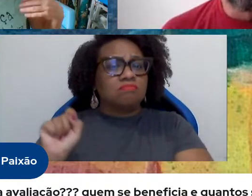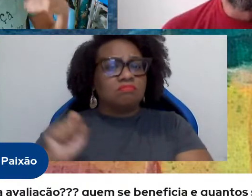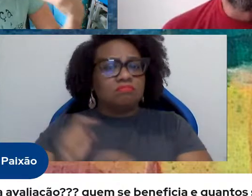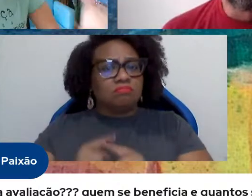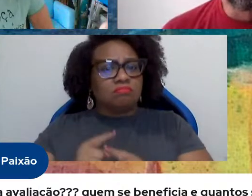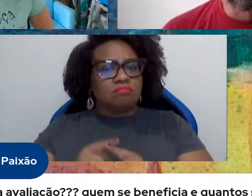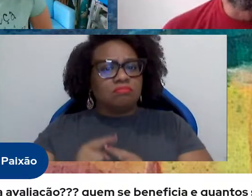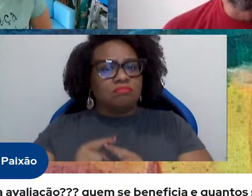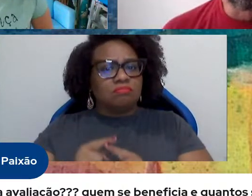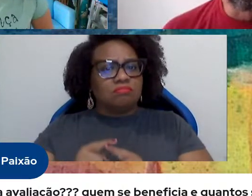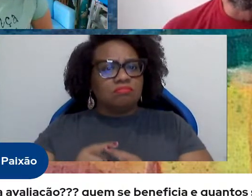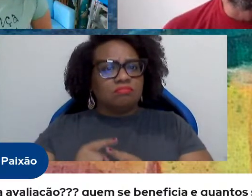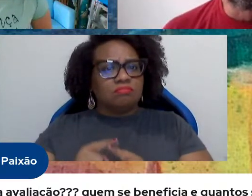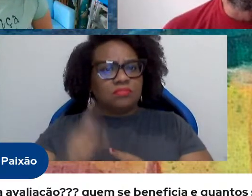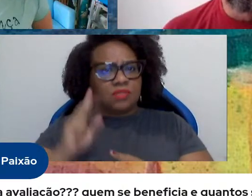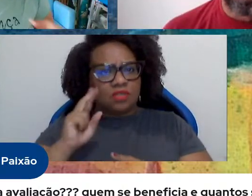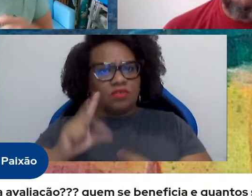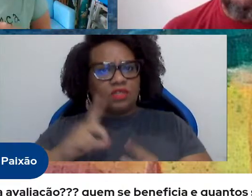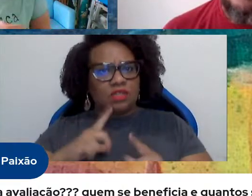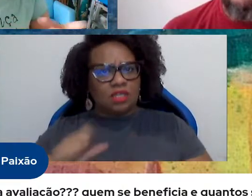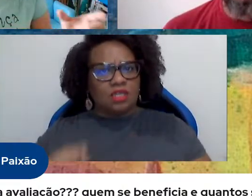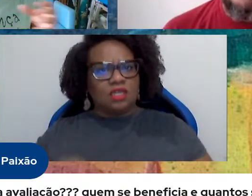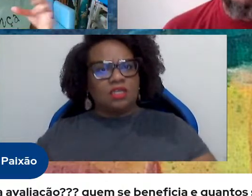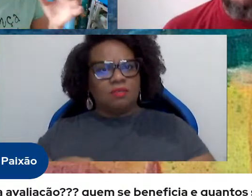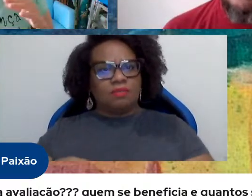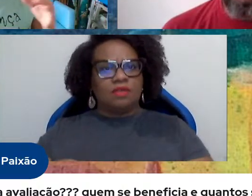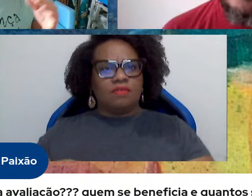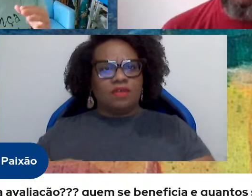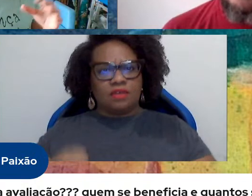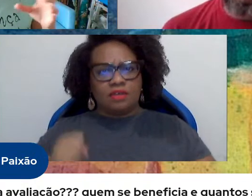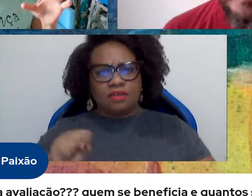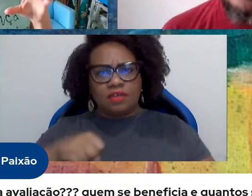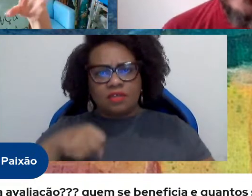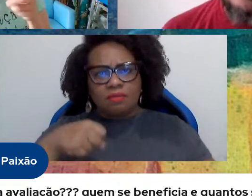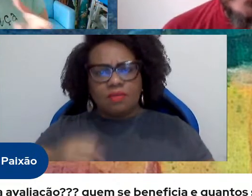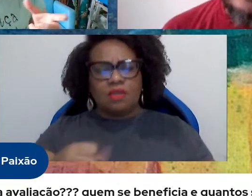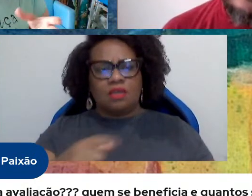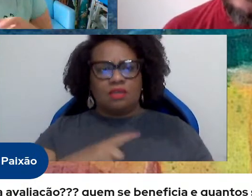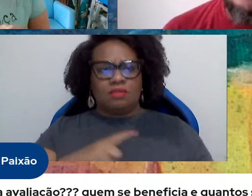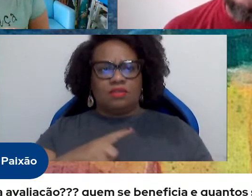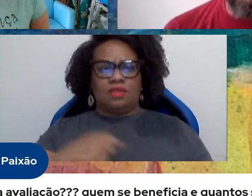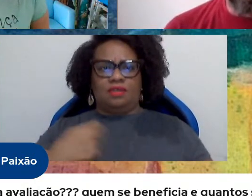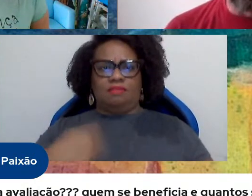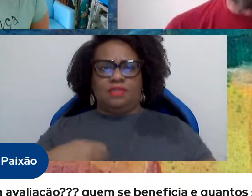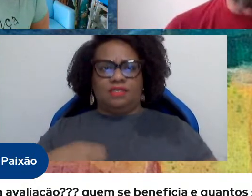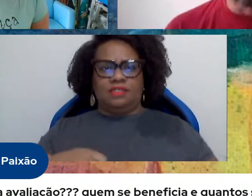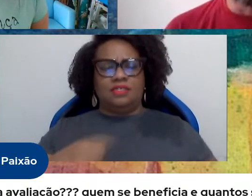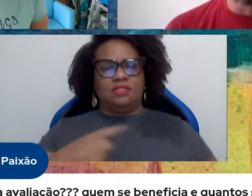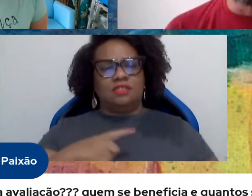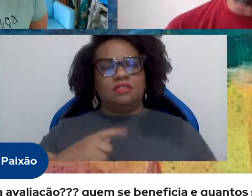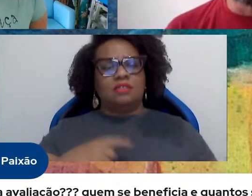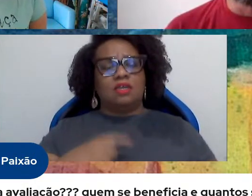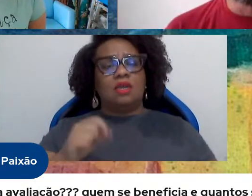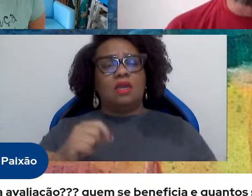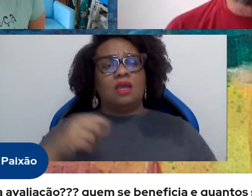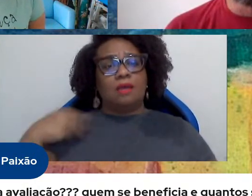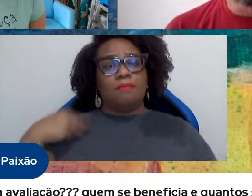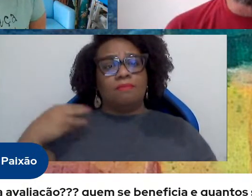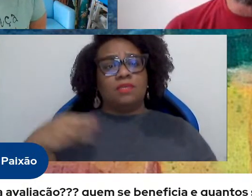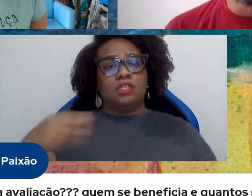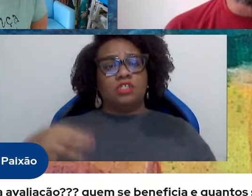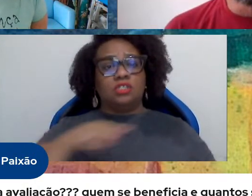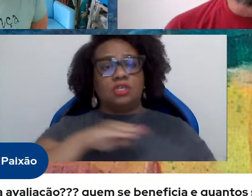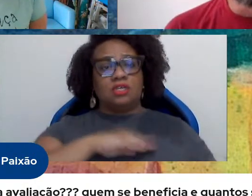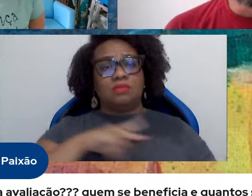tendo o empenho que deveria ter nesta querela com o Ministério Público, não é?